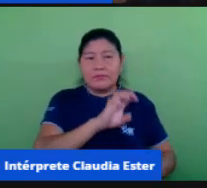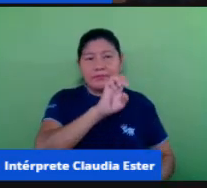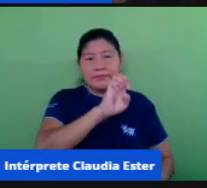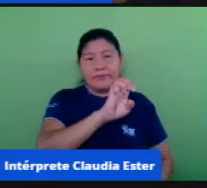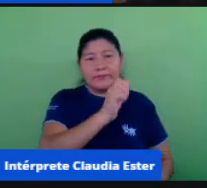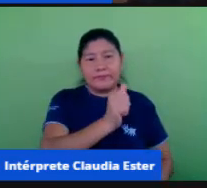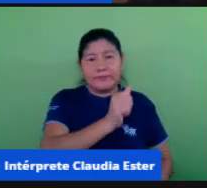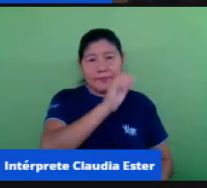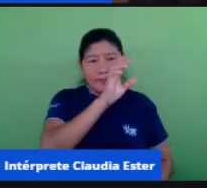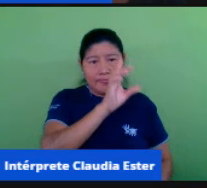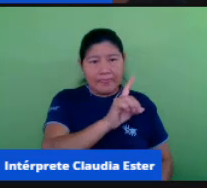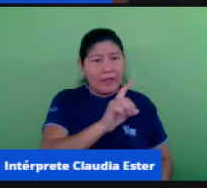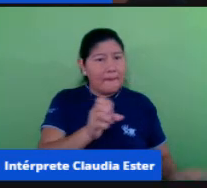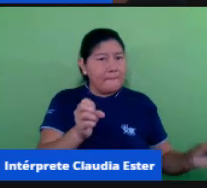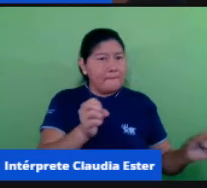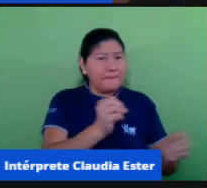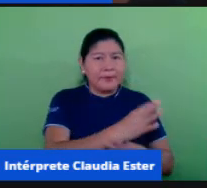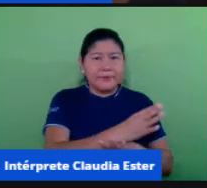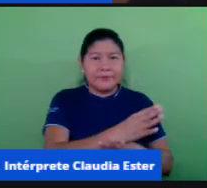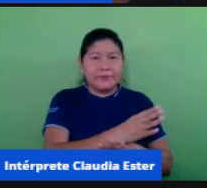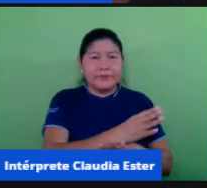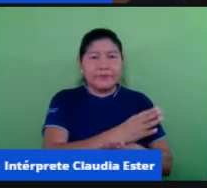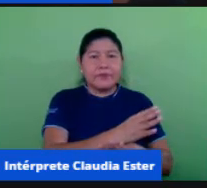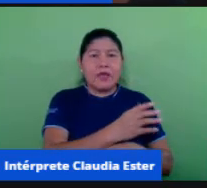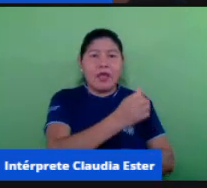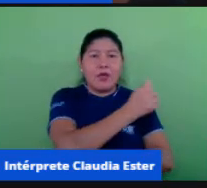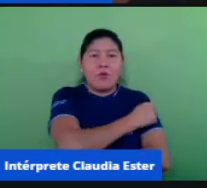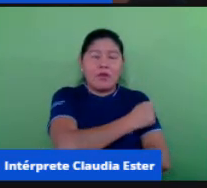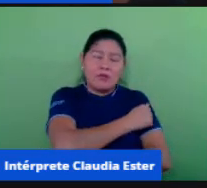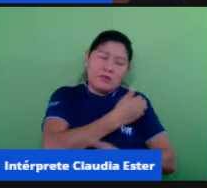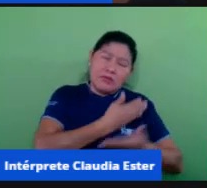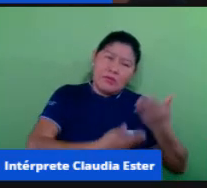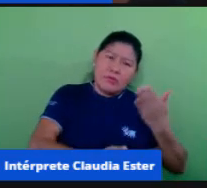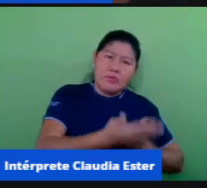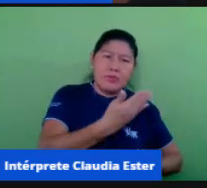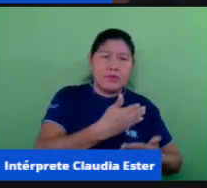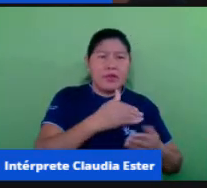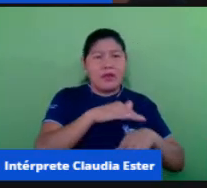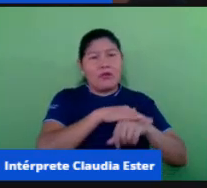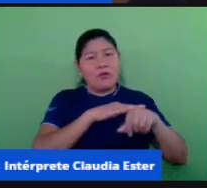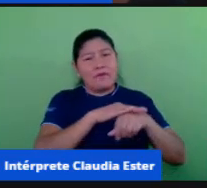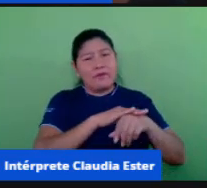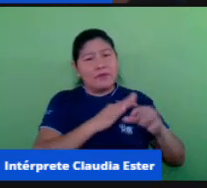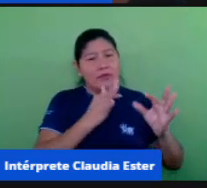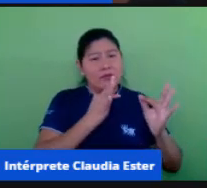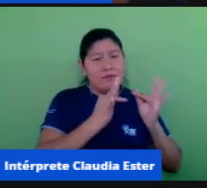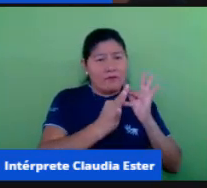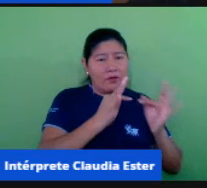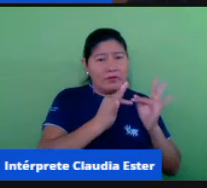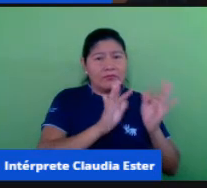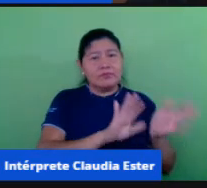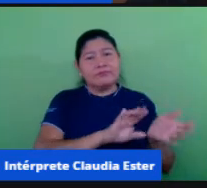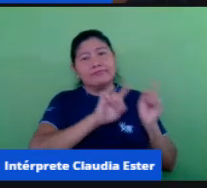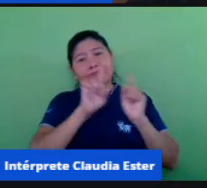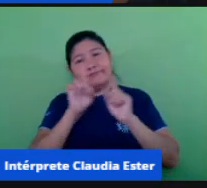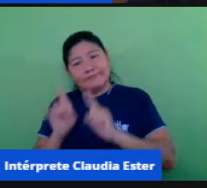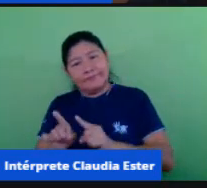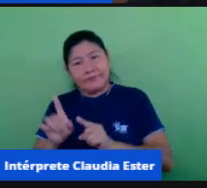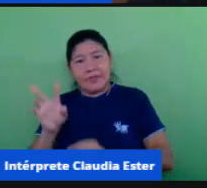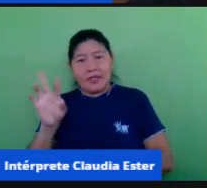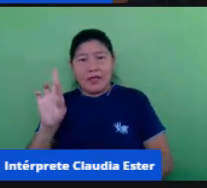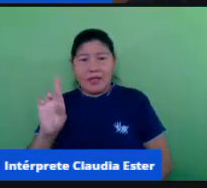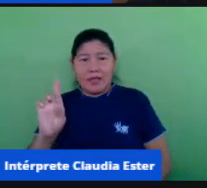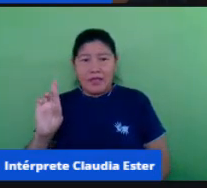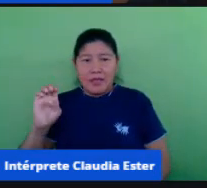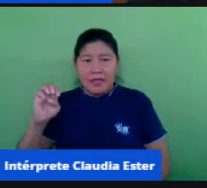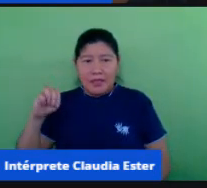gravado já está tudo pronto o aluno ele interage por fóruns né já na aula remota não resumindo toda essa